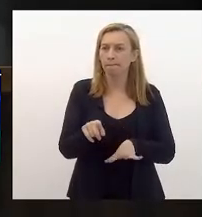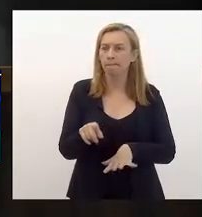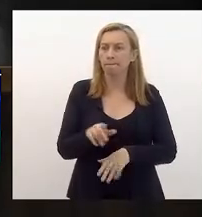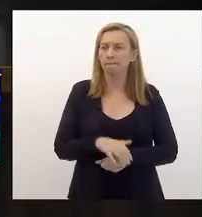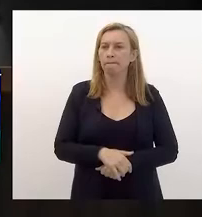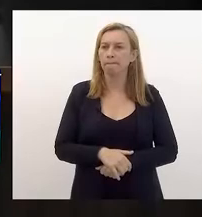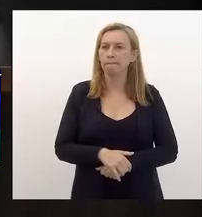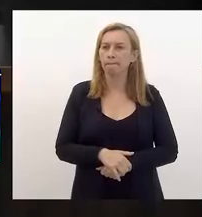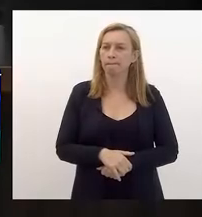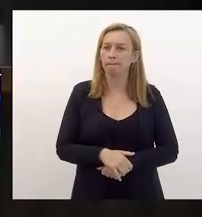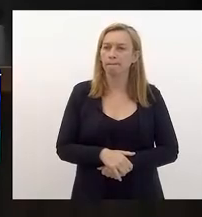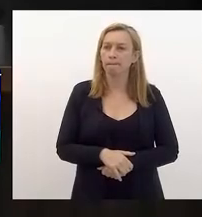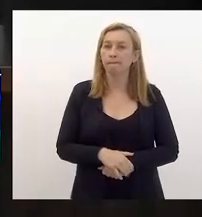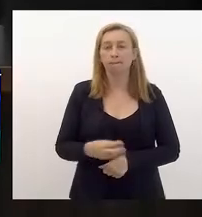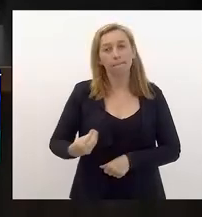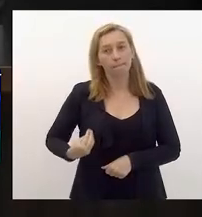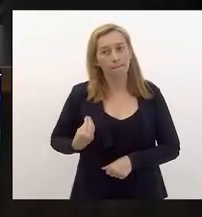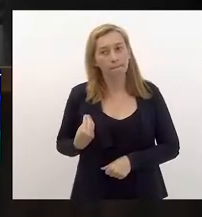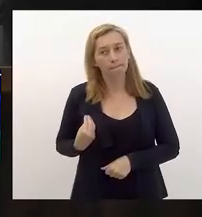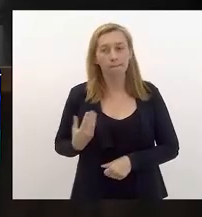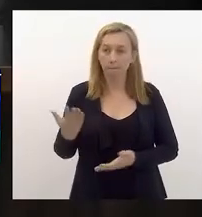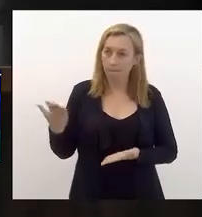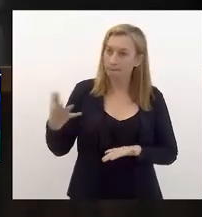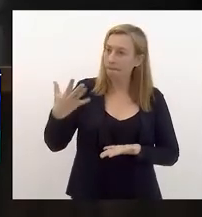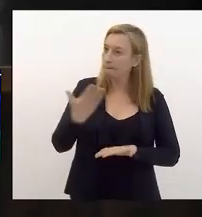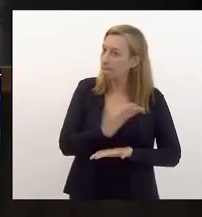Está presente o nosso amigo